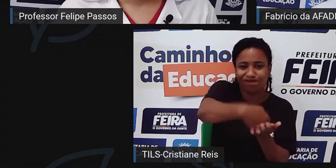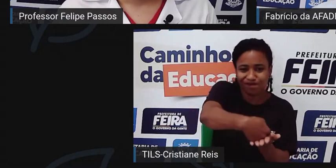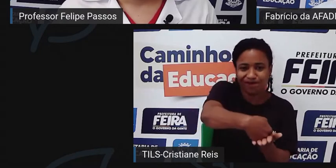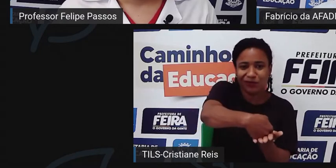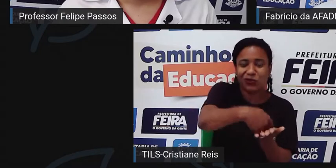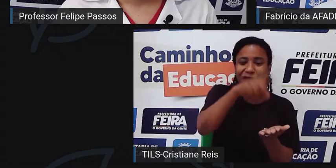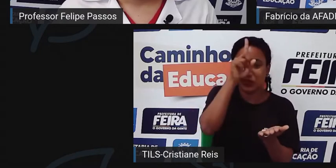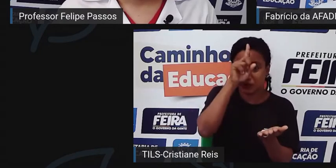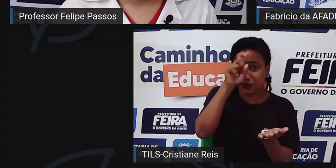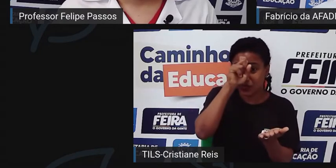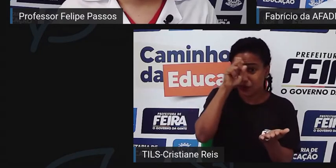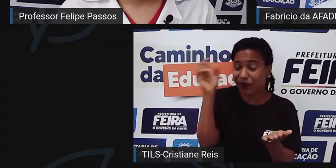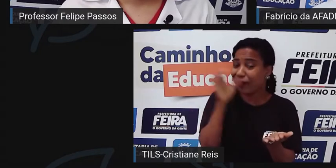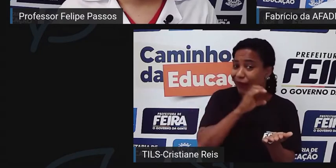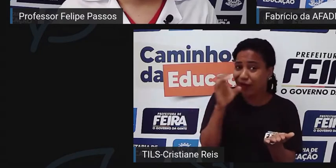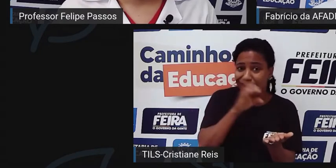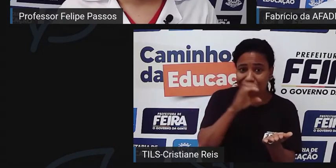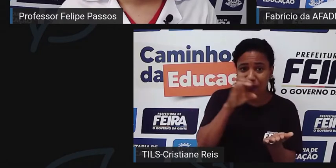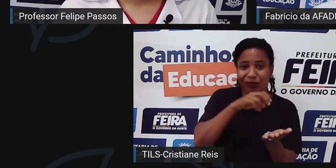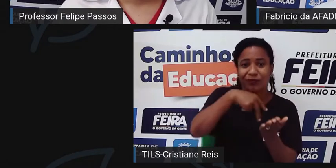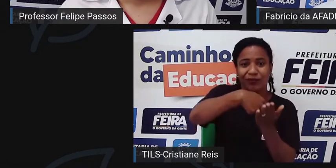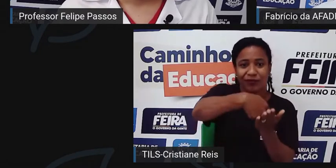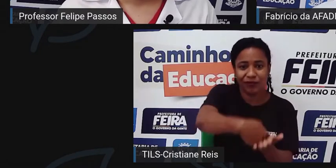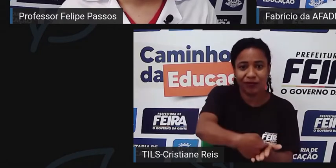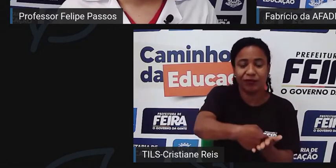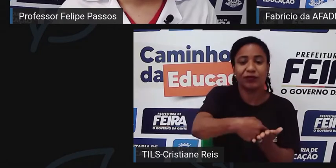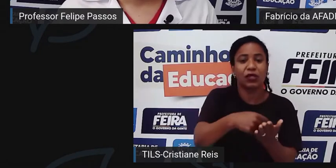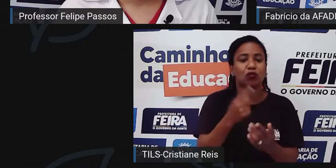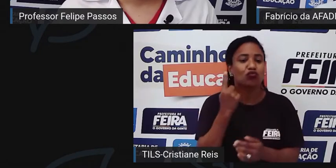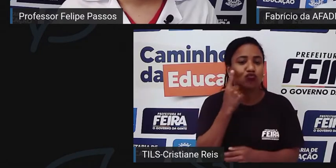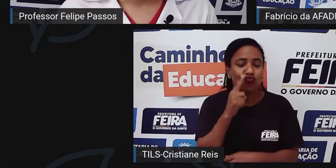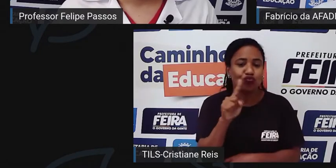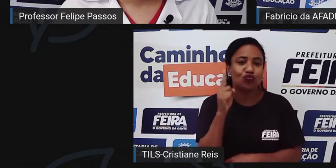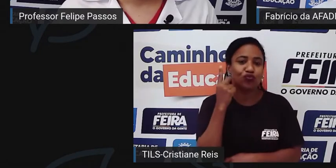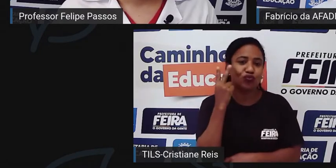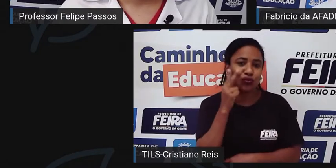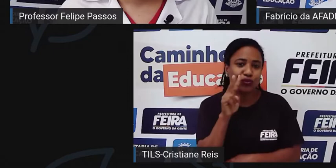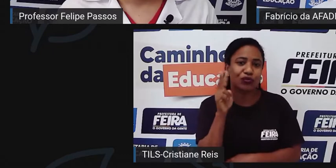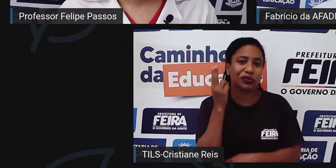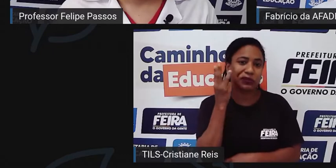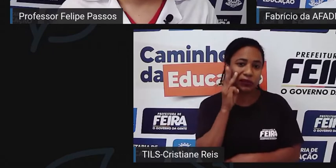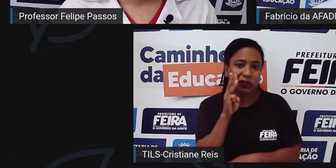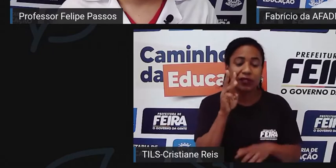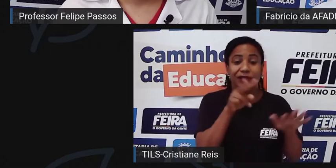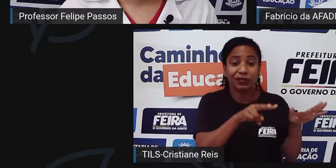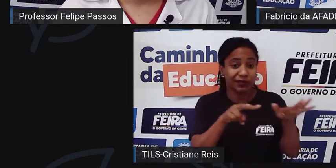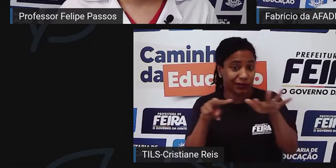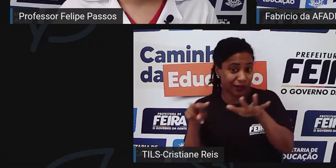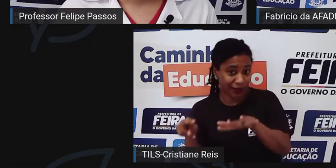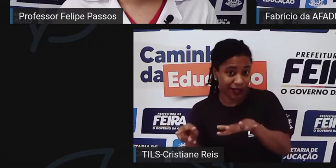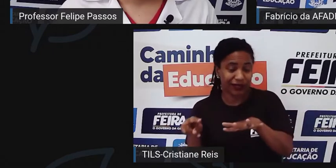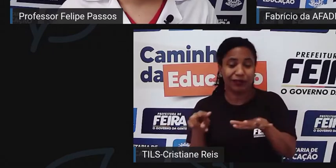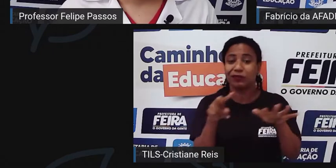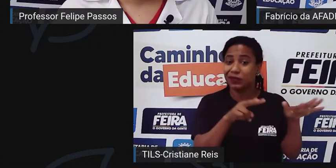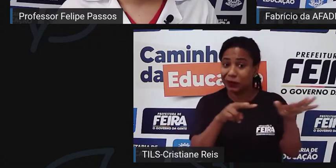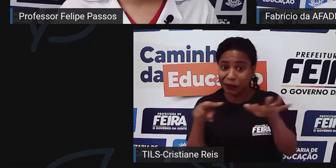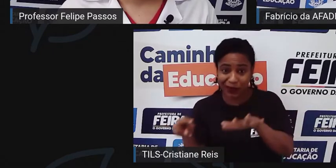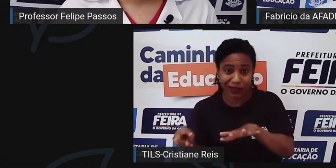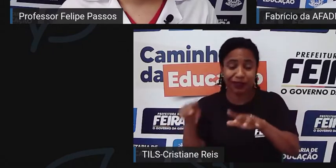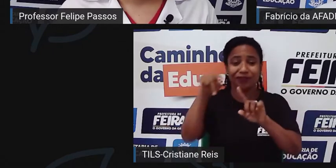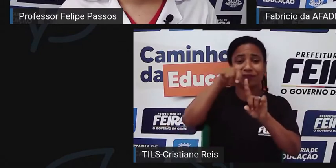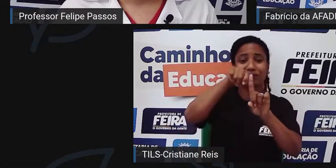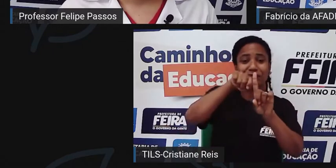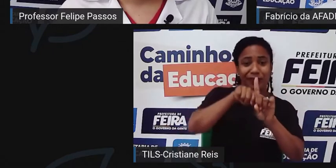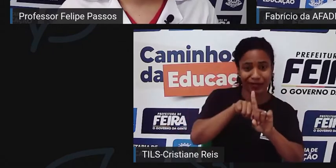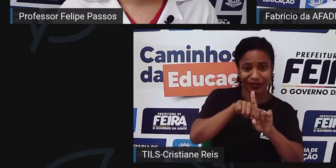de urgência e emergência durante dois, três dias na semana, durante mais de 15 dias no mês, porque as